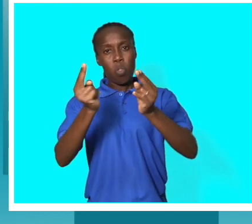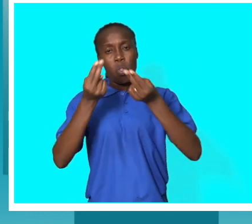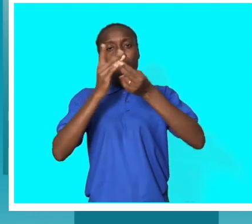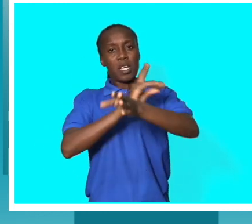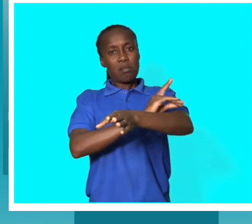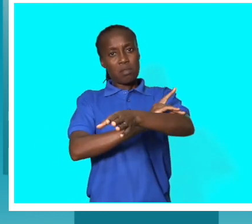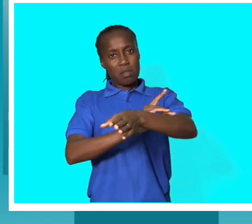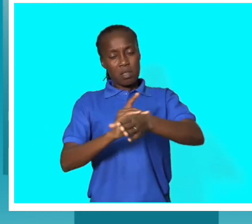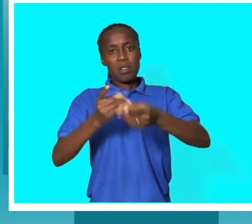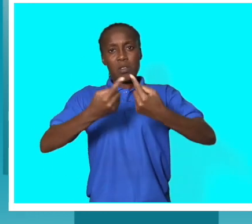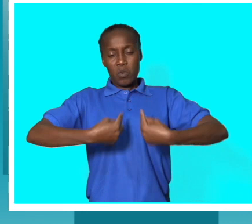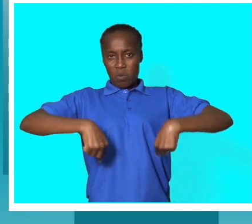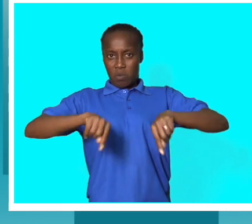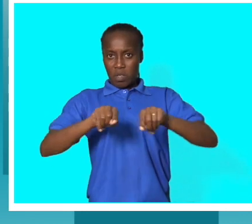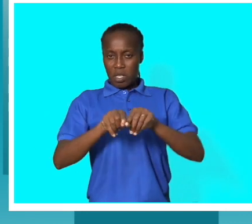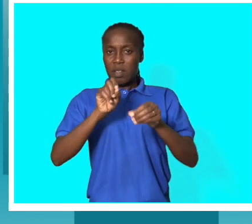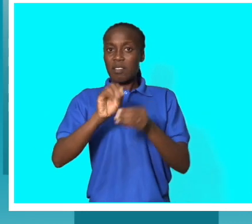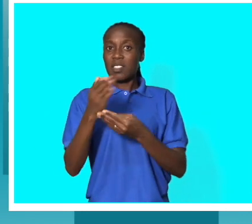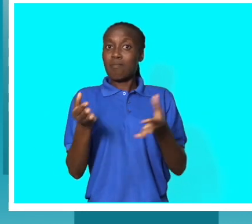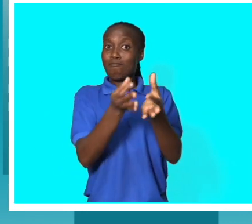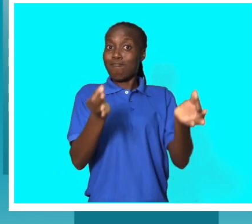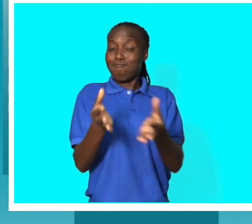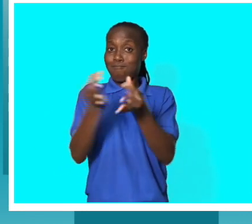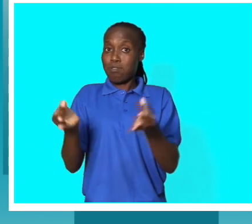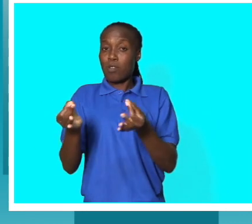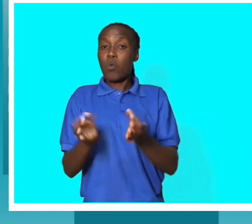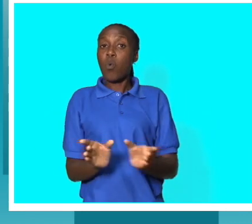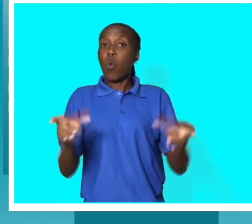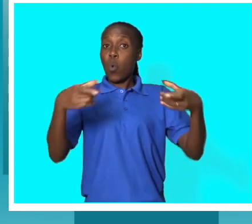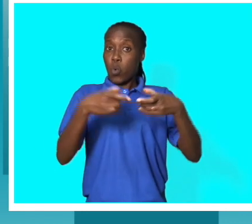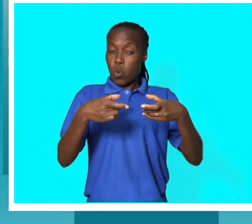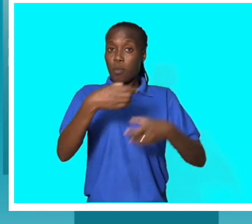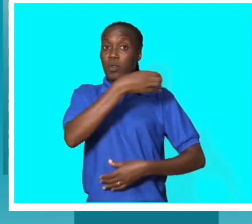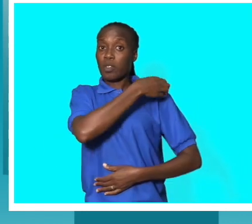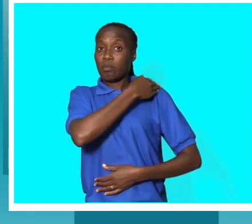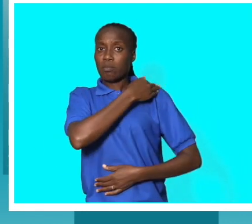nova direção da Comissão de Licenciamento de Clube Chefiato por Rui Tadeu. Futebol.